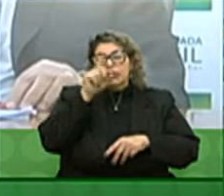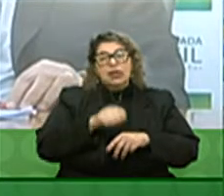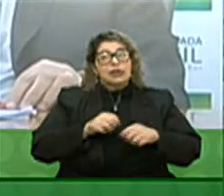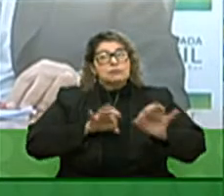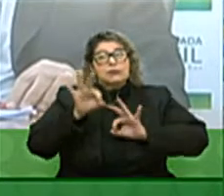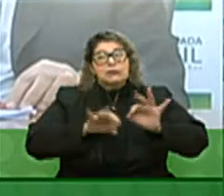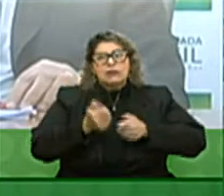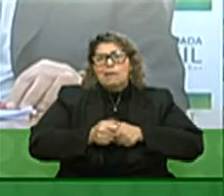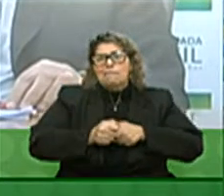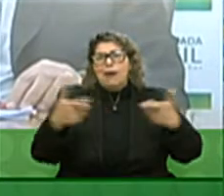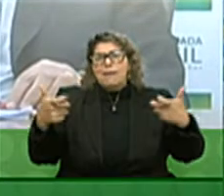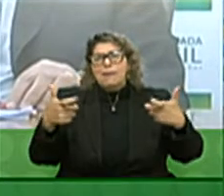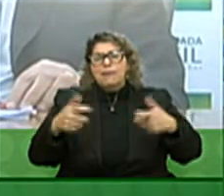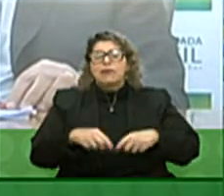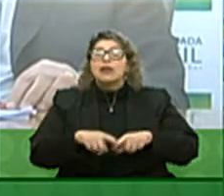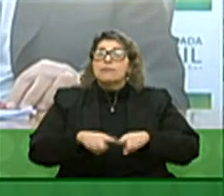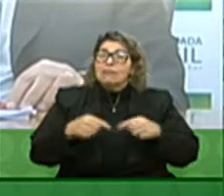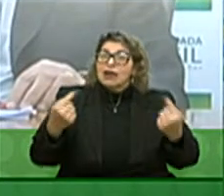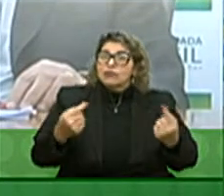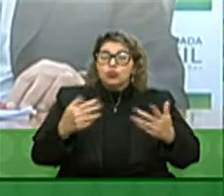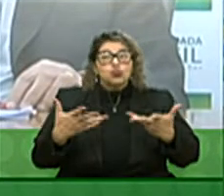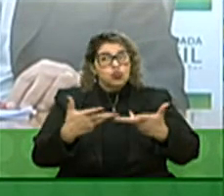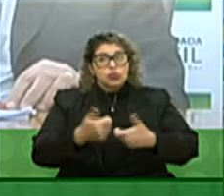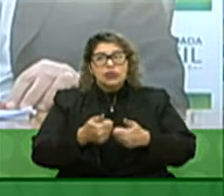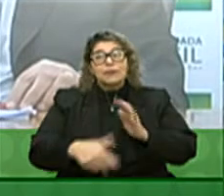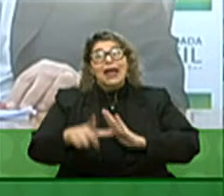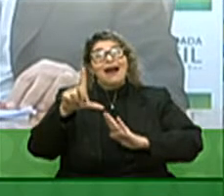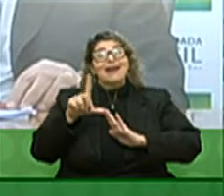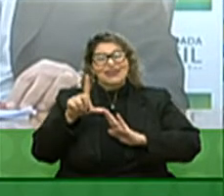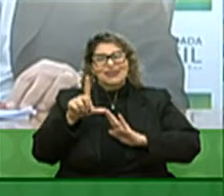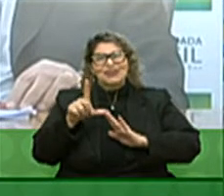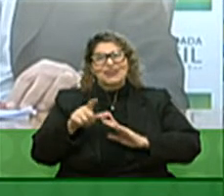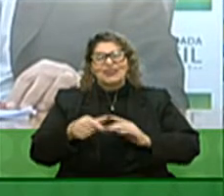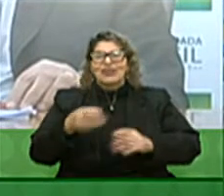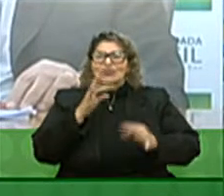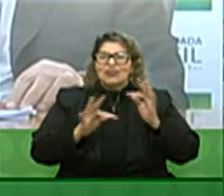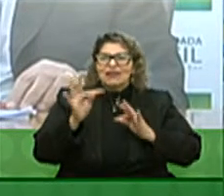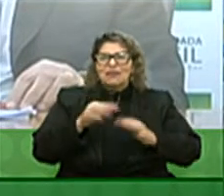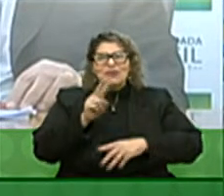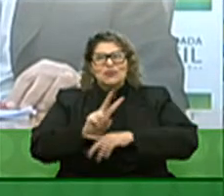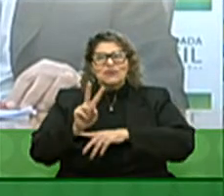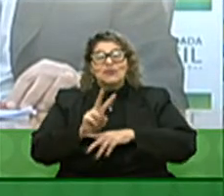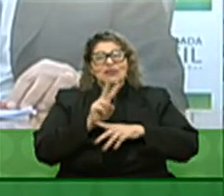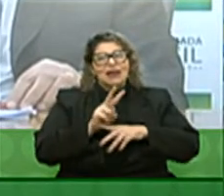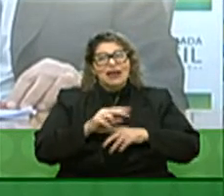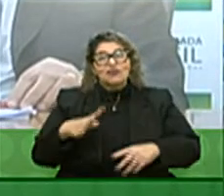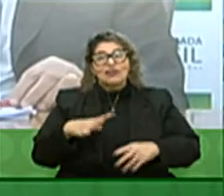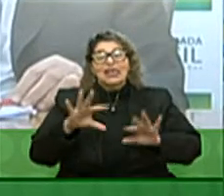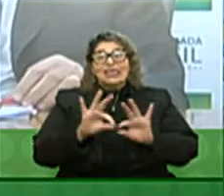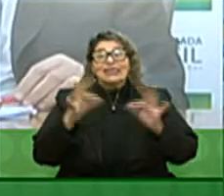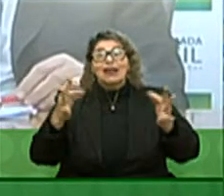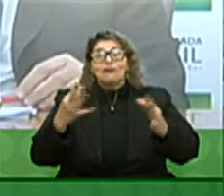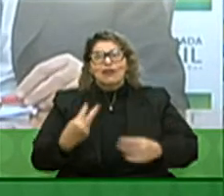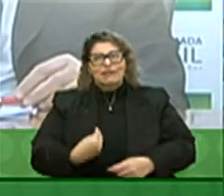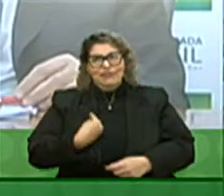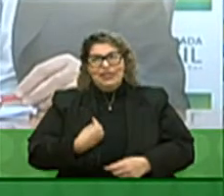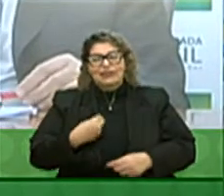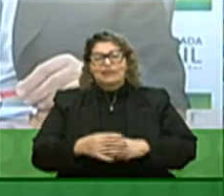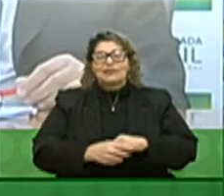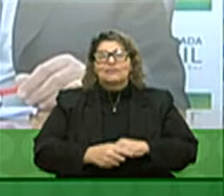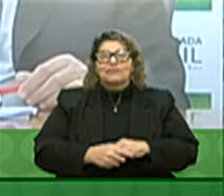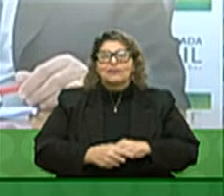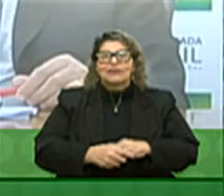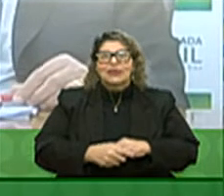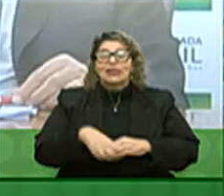preparada e ampliada mas tudo aquilo que a gente puder antecipar nós estaremos também dessa forma salvando vidas assim como também